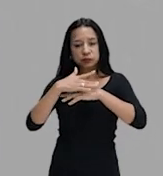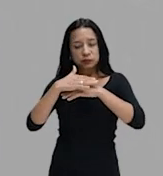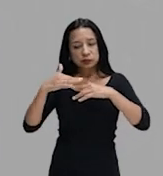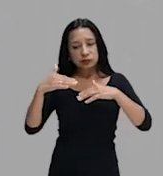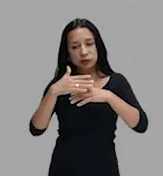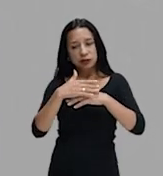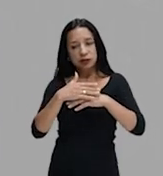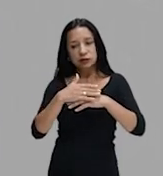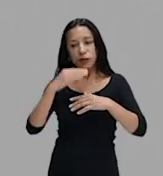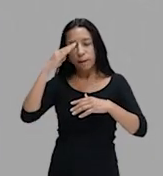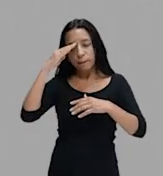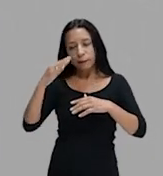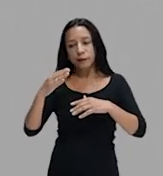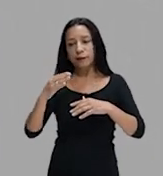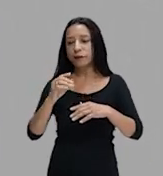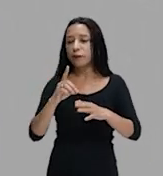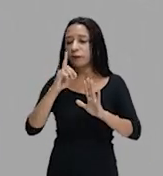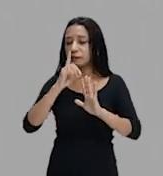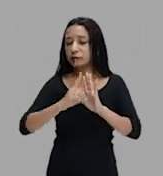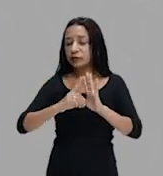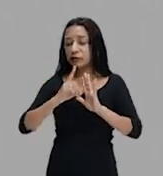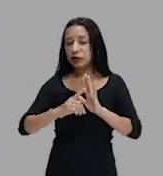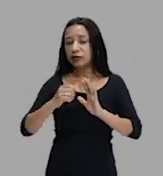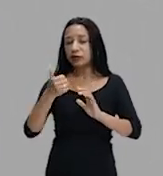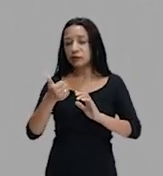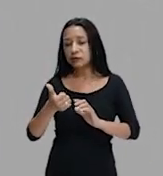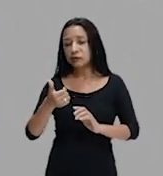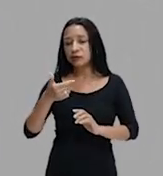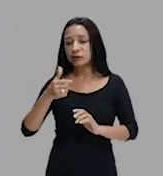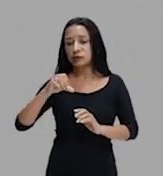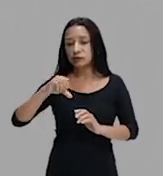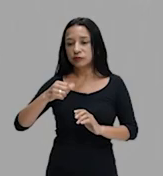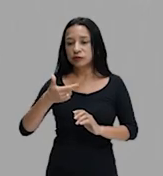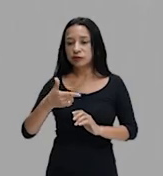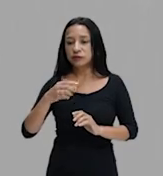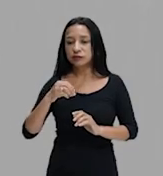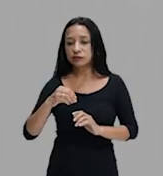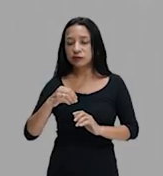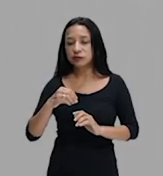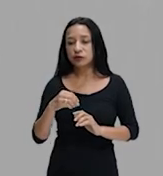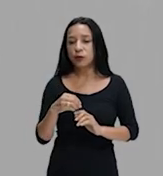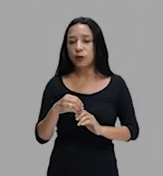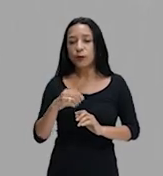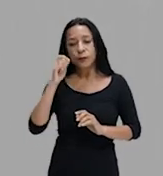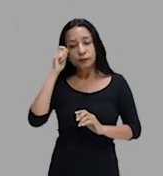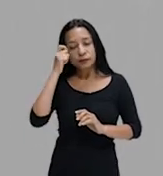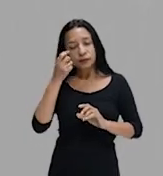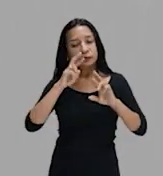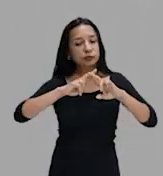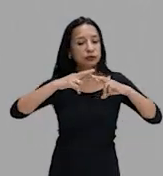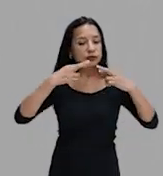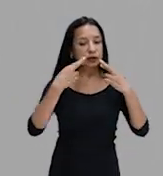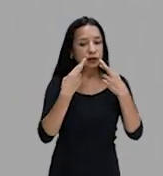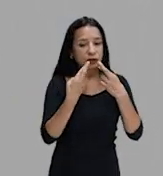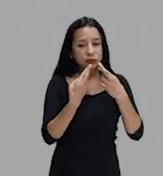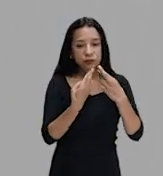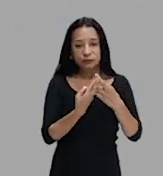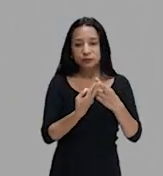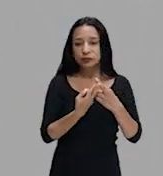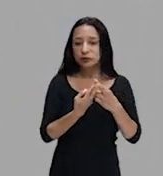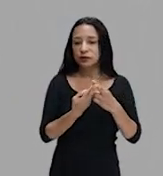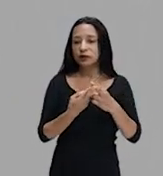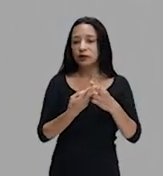e os negros vão se reunir em associações de caráter cultural com o fim de manter suas